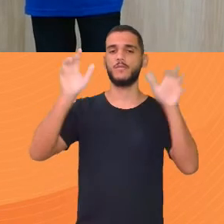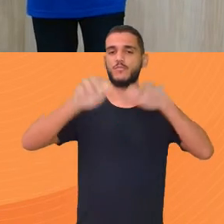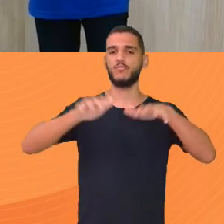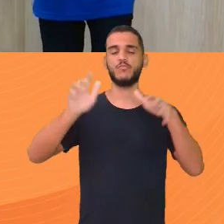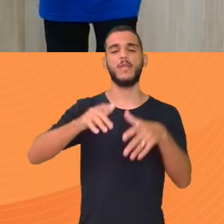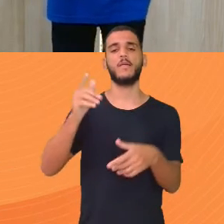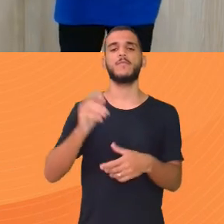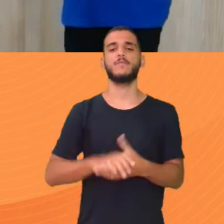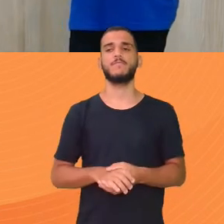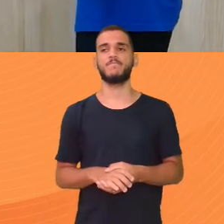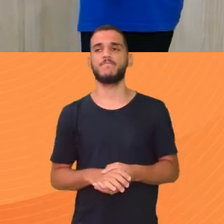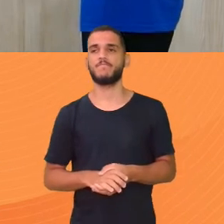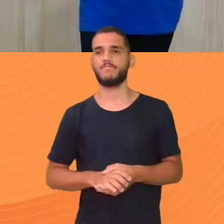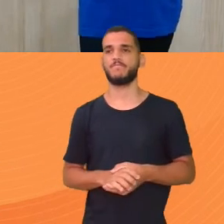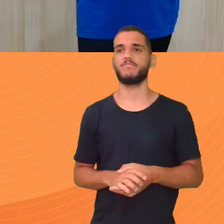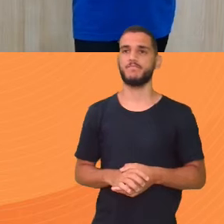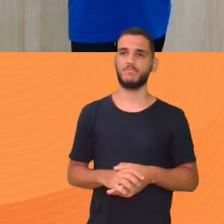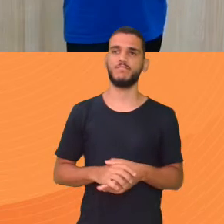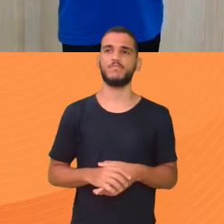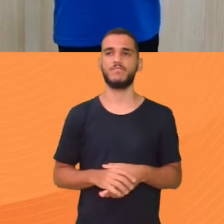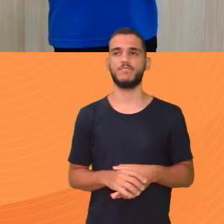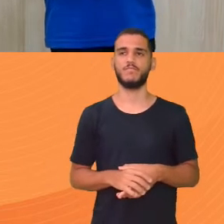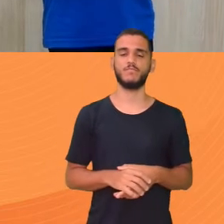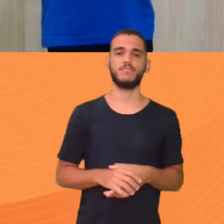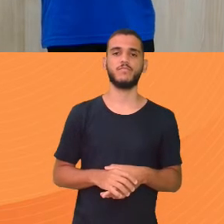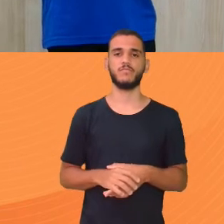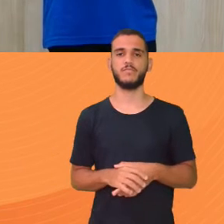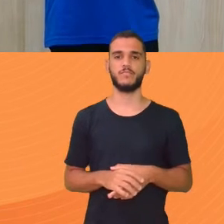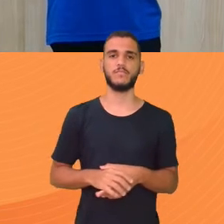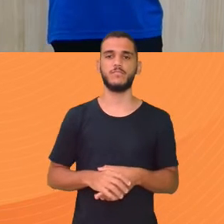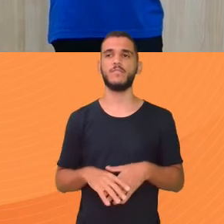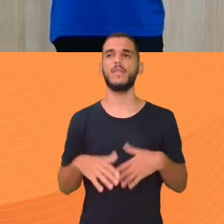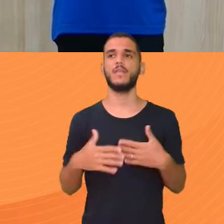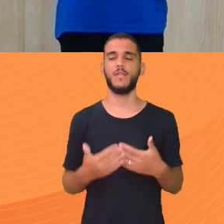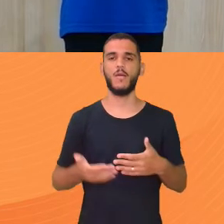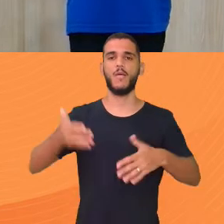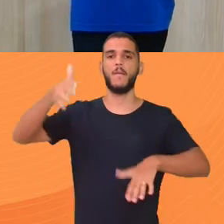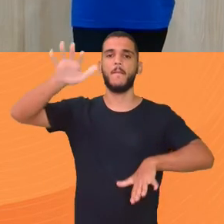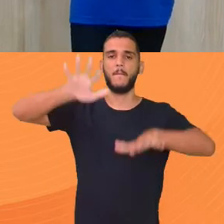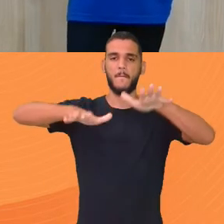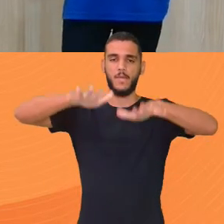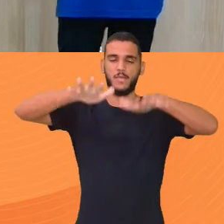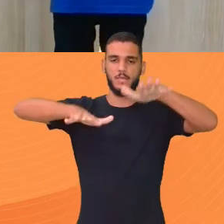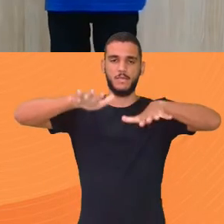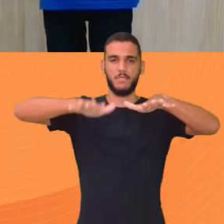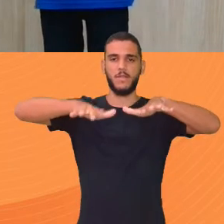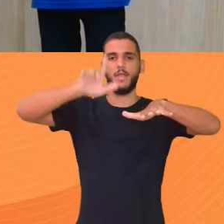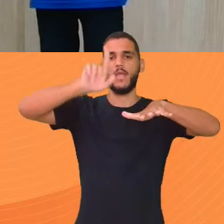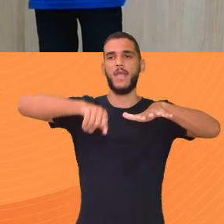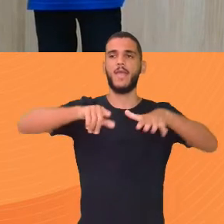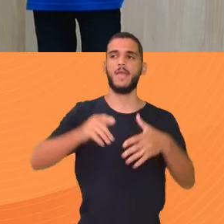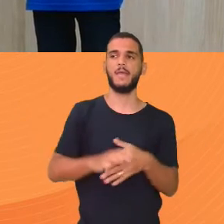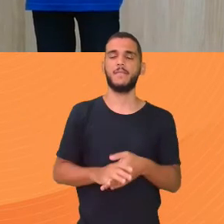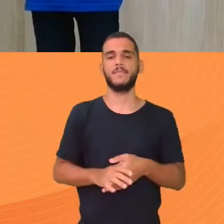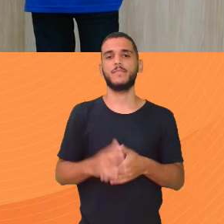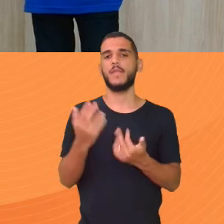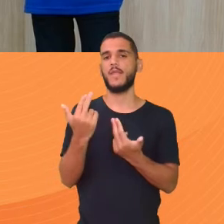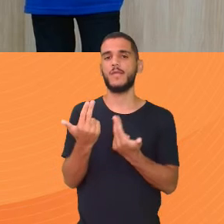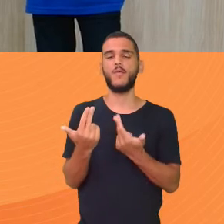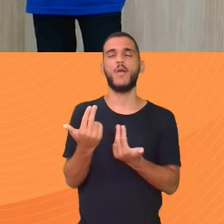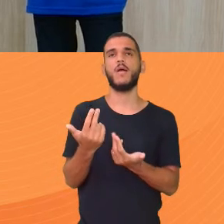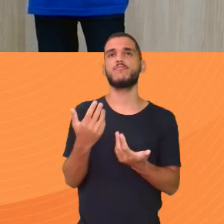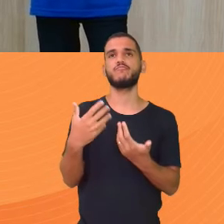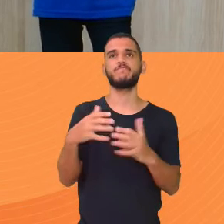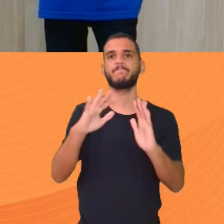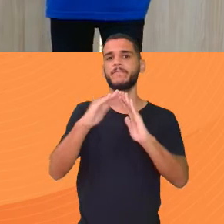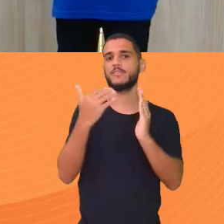Pergunta sobre isso aí Vamos perceber Ó A média aritmética Média aritmética É como você tira a nota A média da sua escola